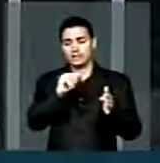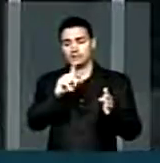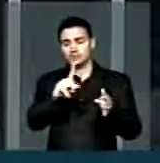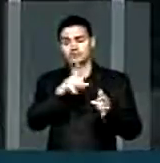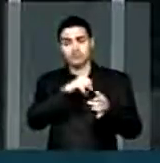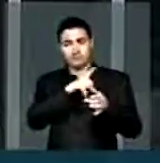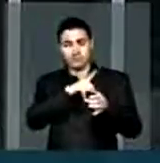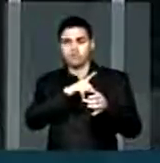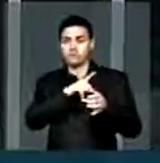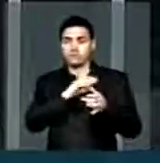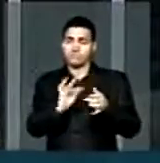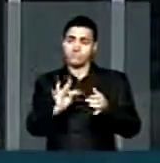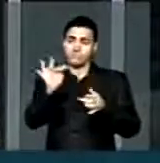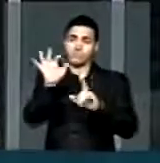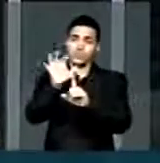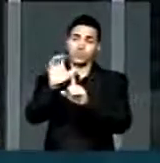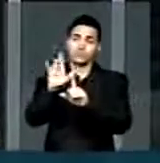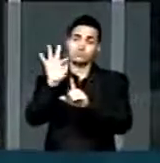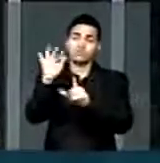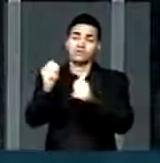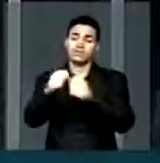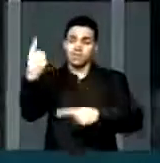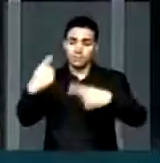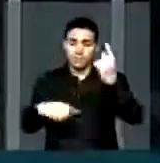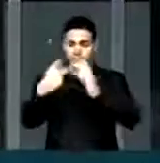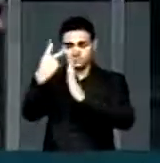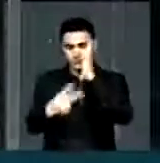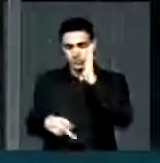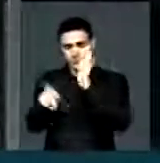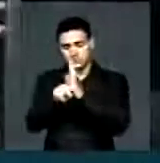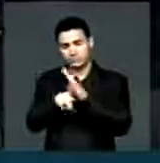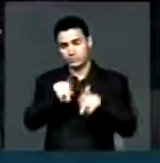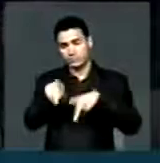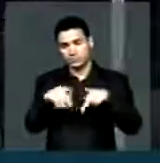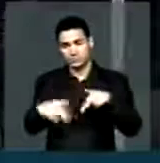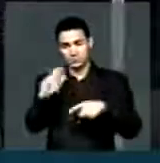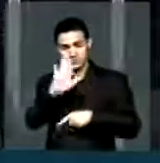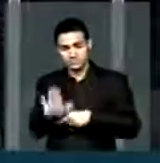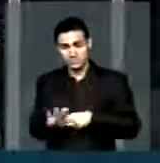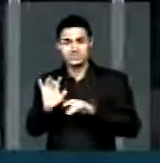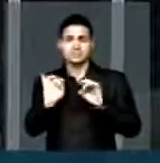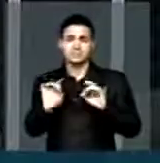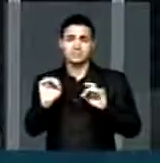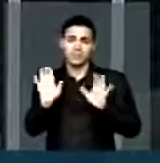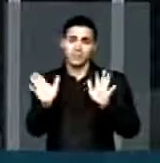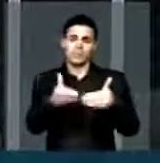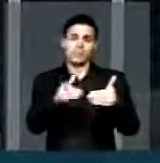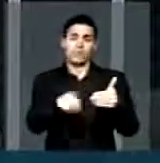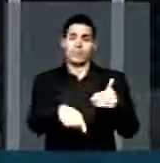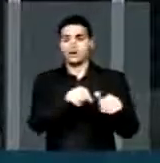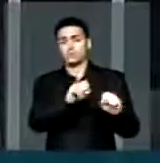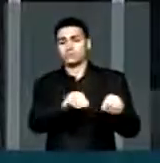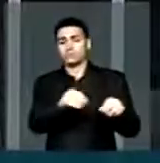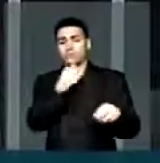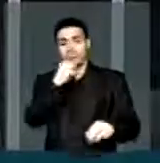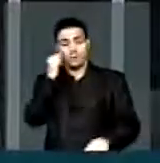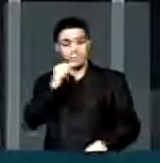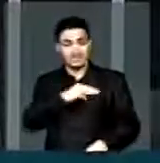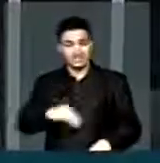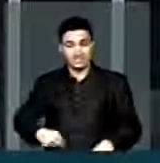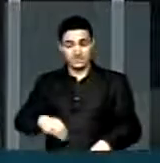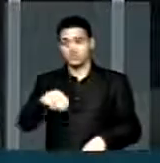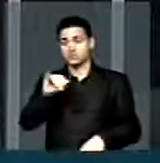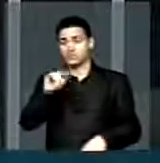reflexo também no debate das políticas públicas brasileiras e, em especial, a educação. A presidente do IBGE anunciou